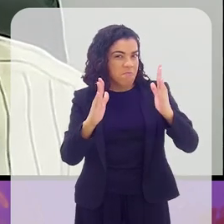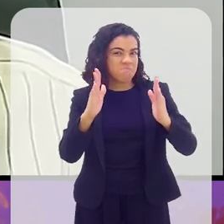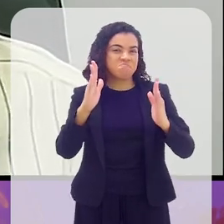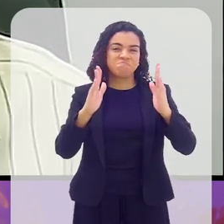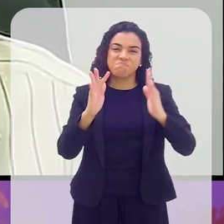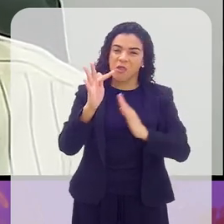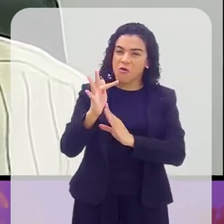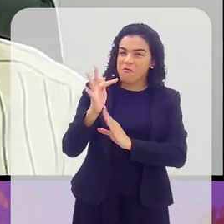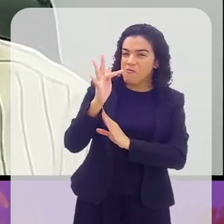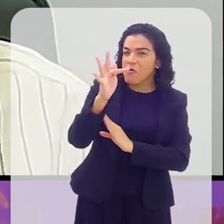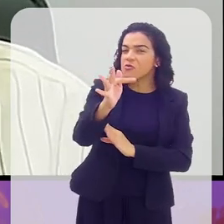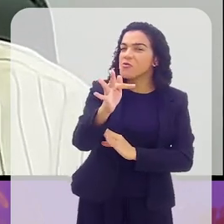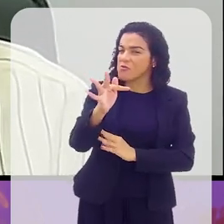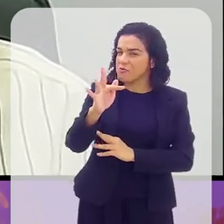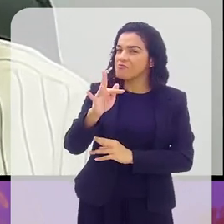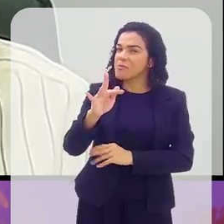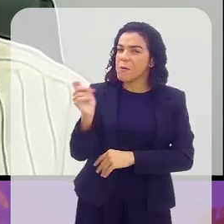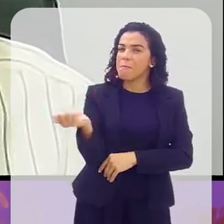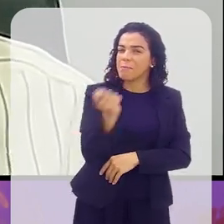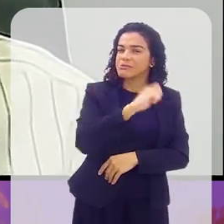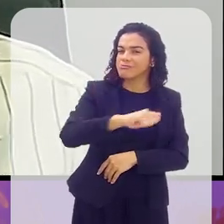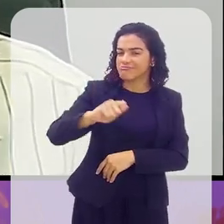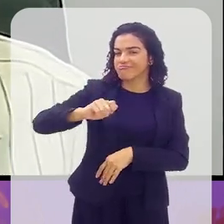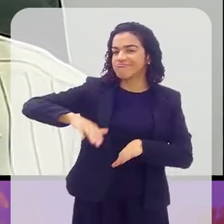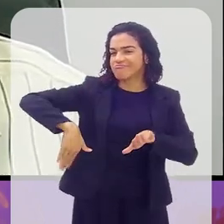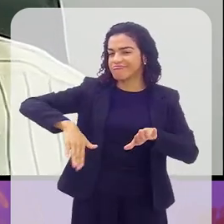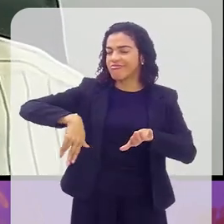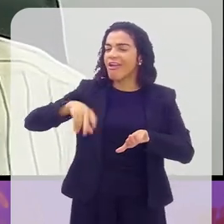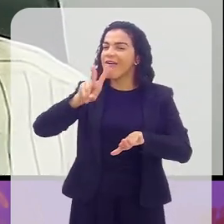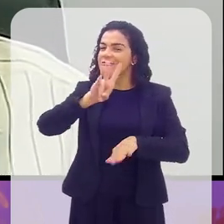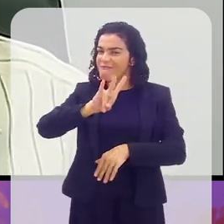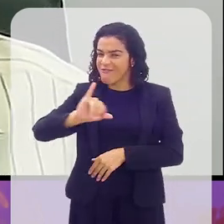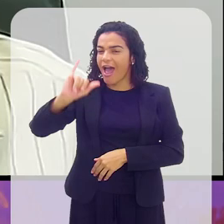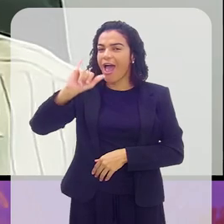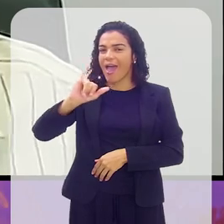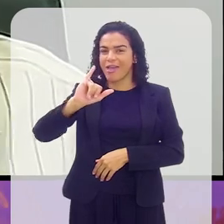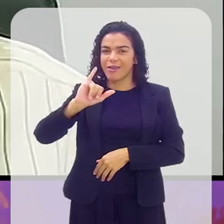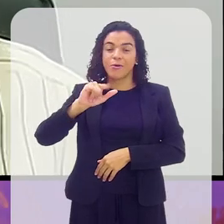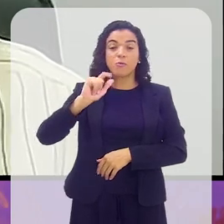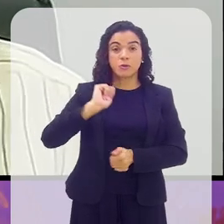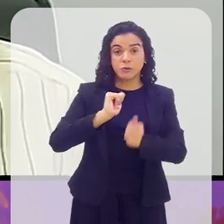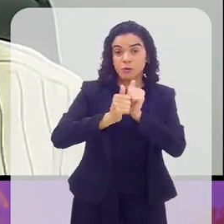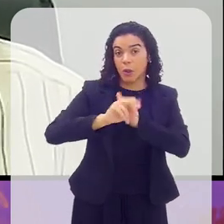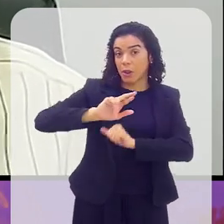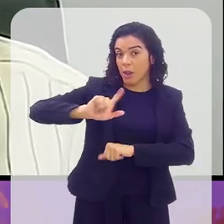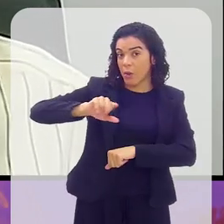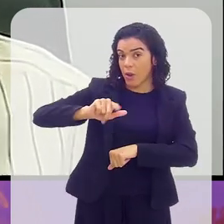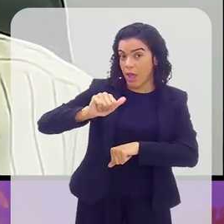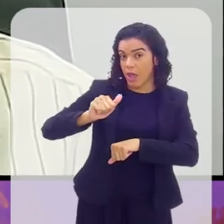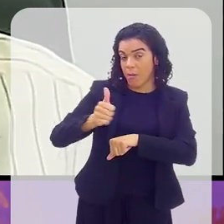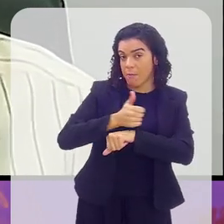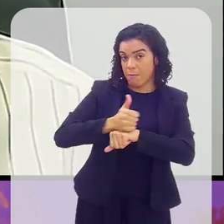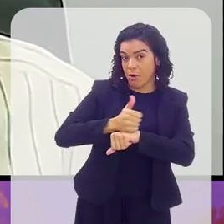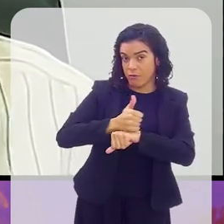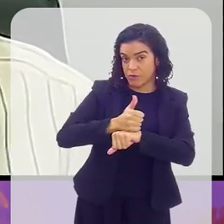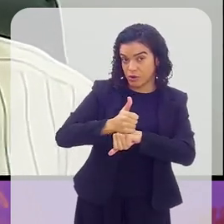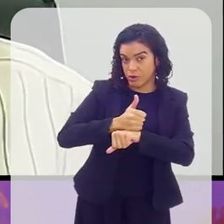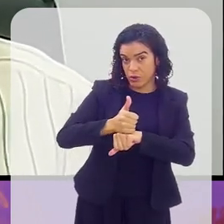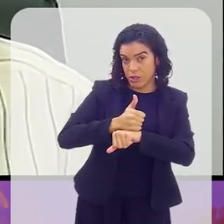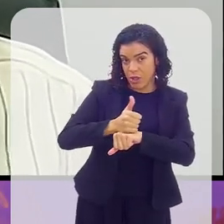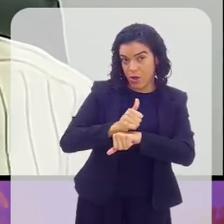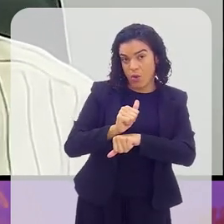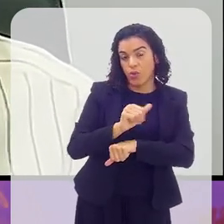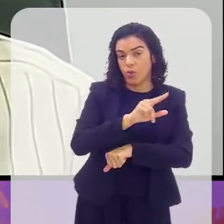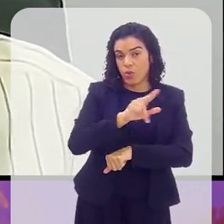seguramente, o beat tênis vai ser um esporte amador e um